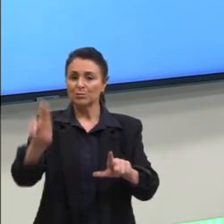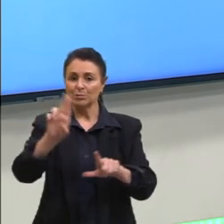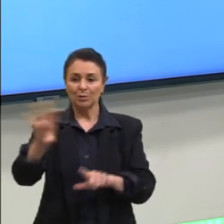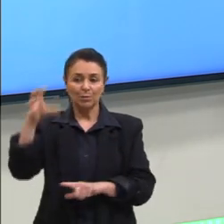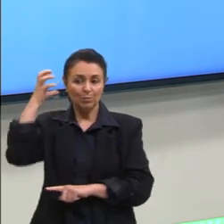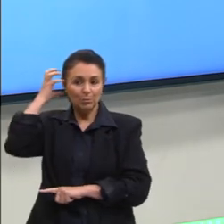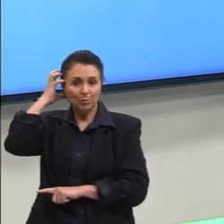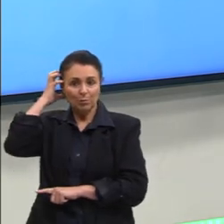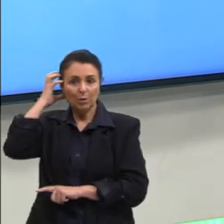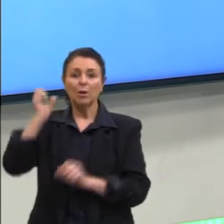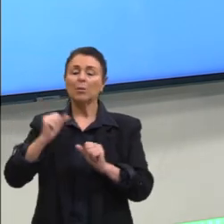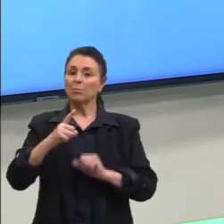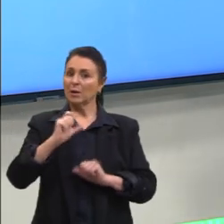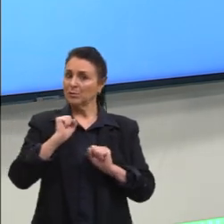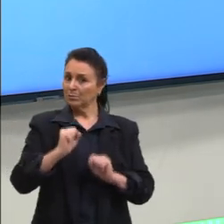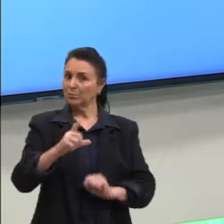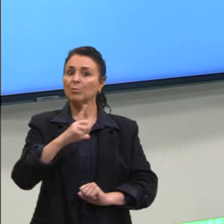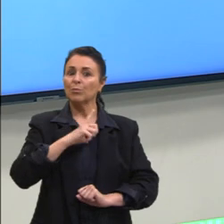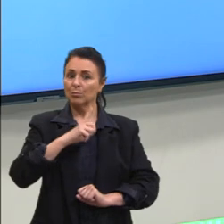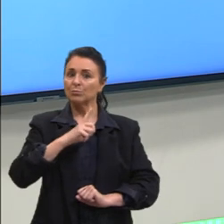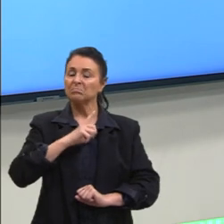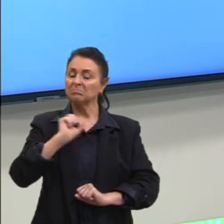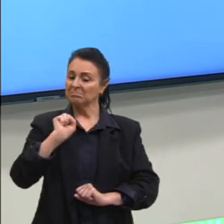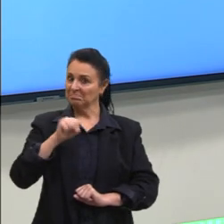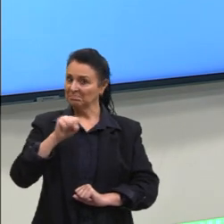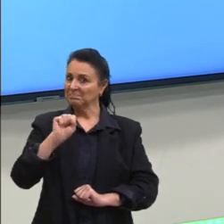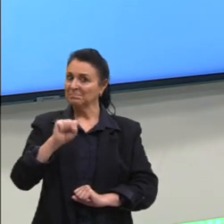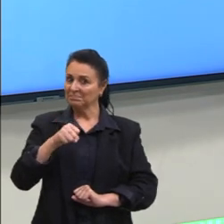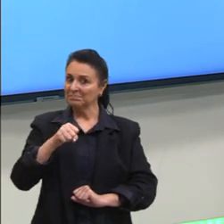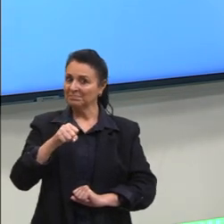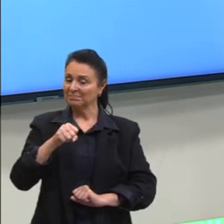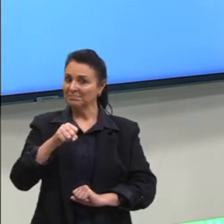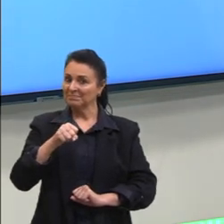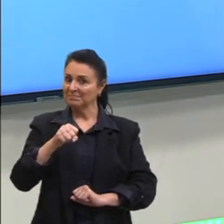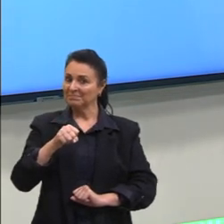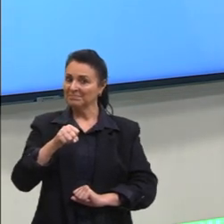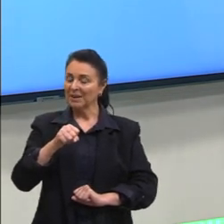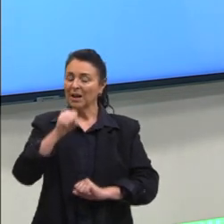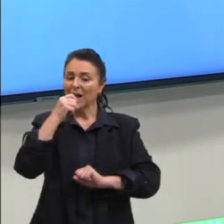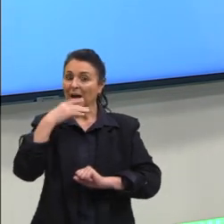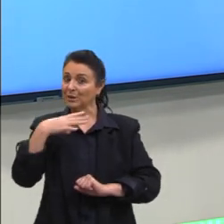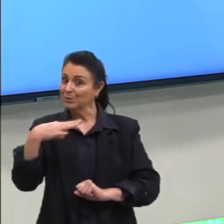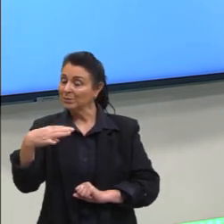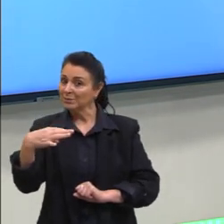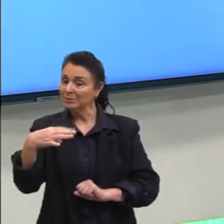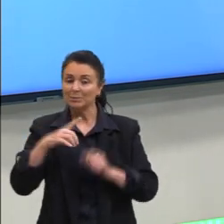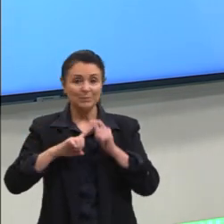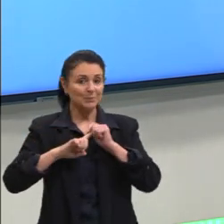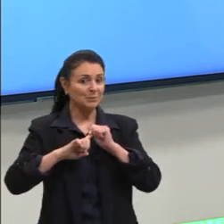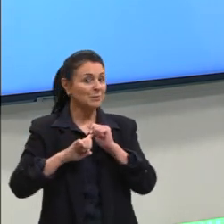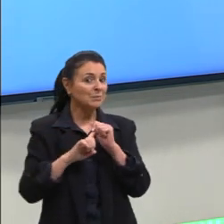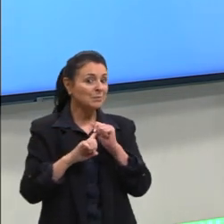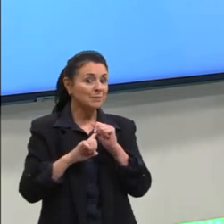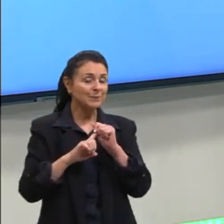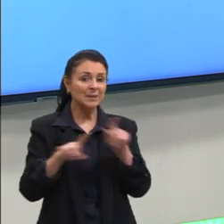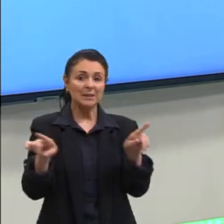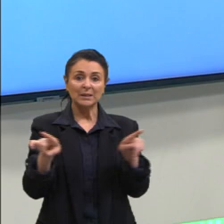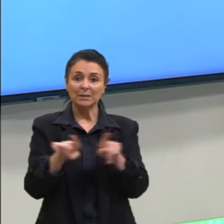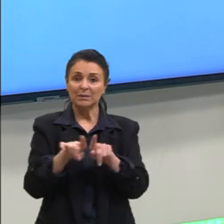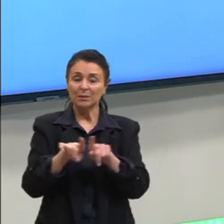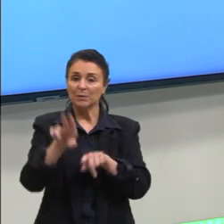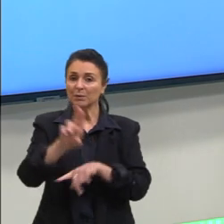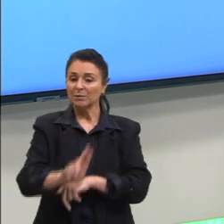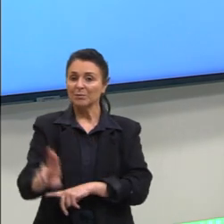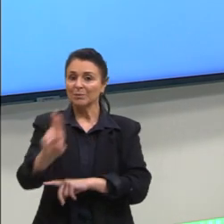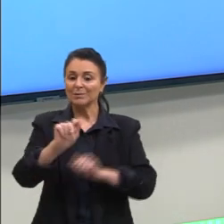mas poderá ser explorado, com certeza, as cores, poderá ser explorado